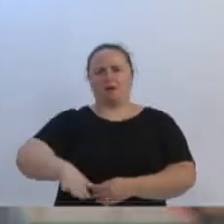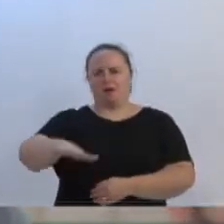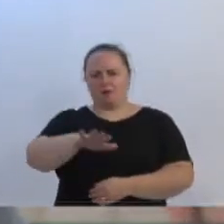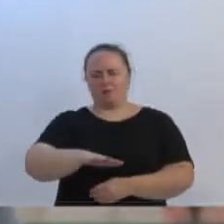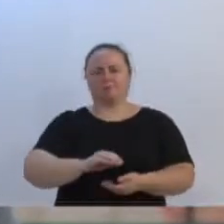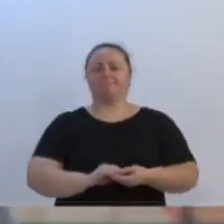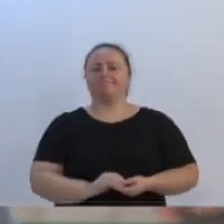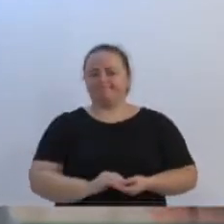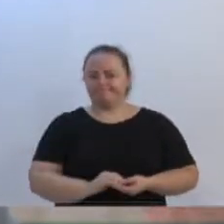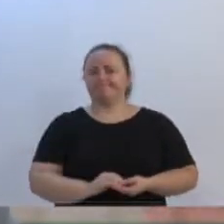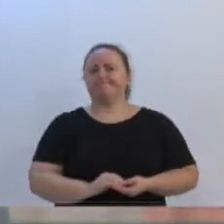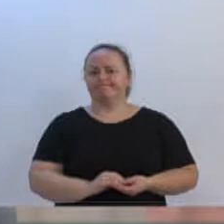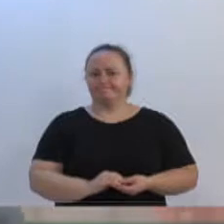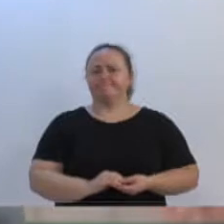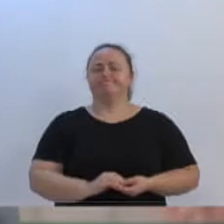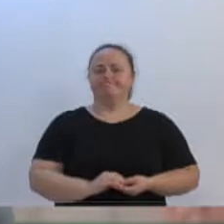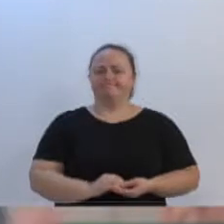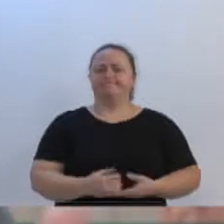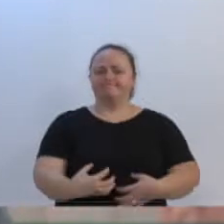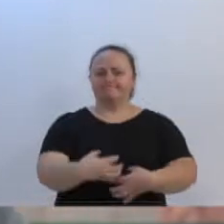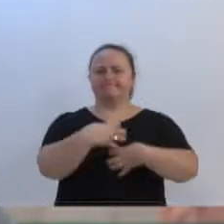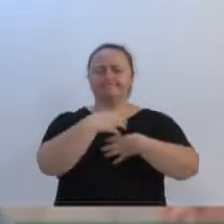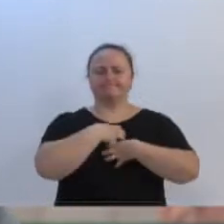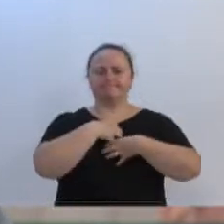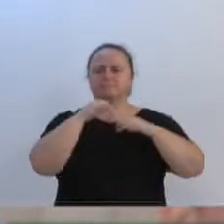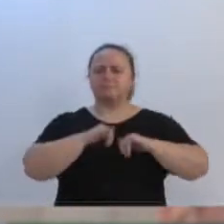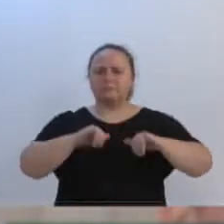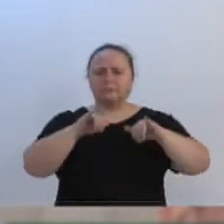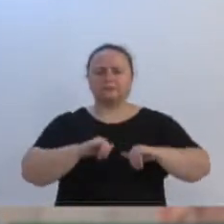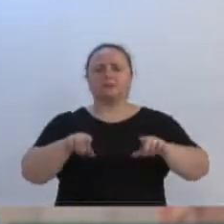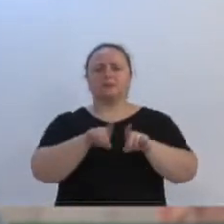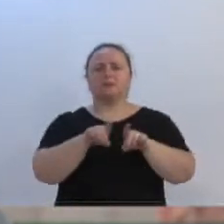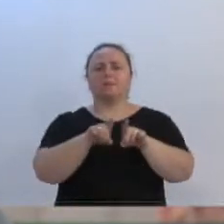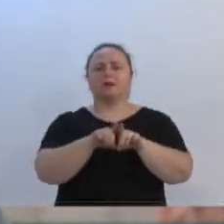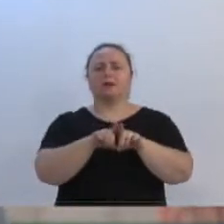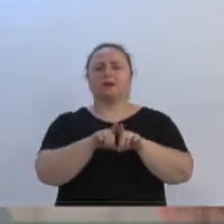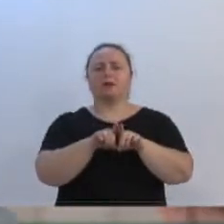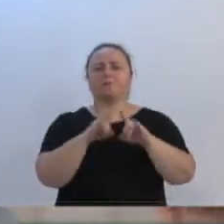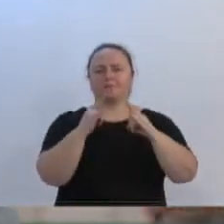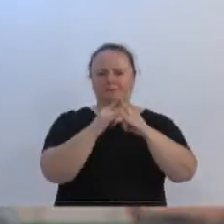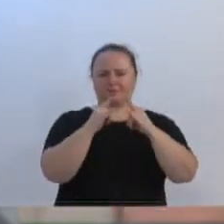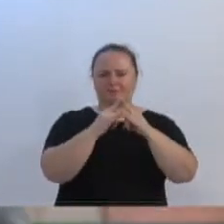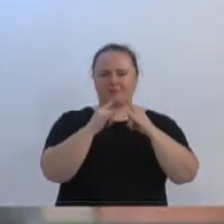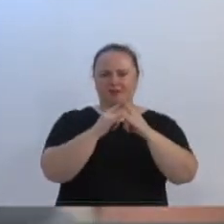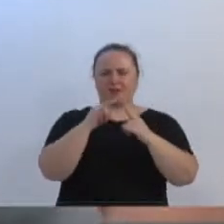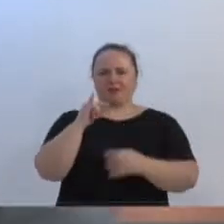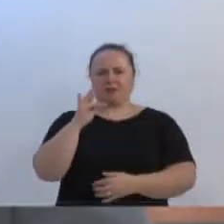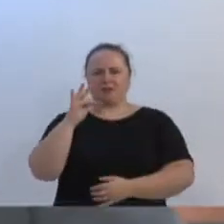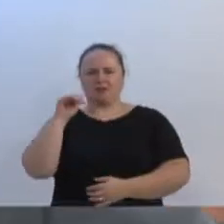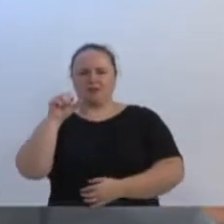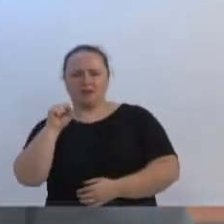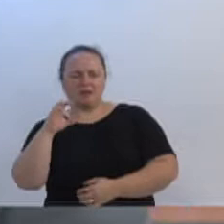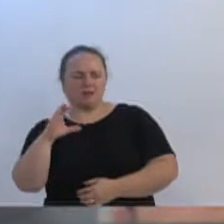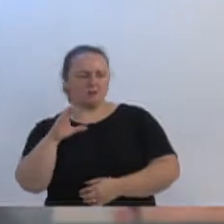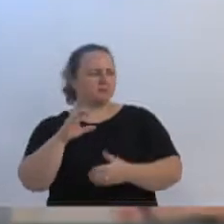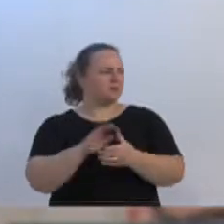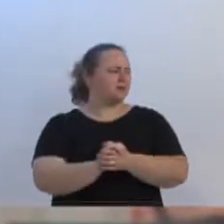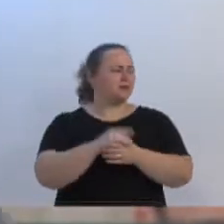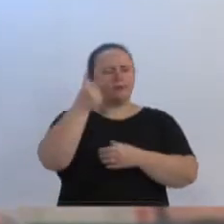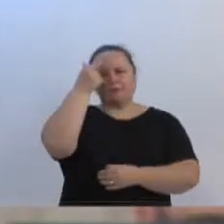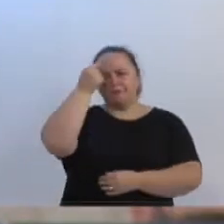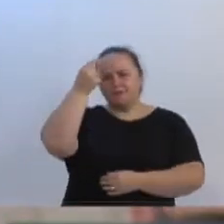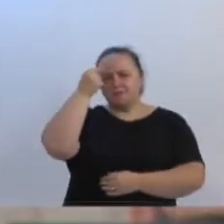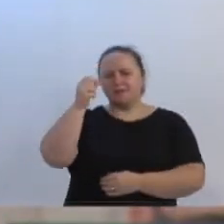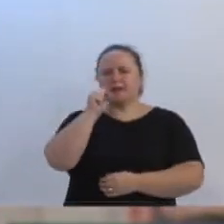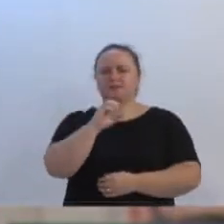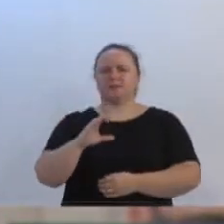terrível. As manchetes, as notícias, com risco, inclusive, aos nossos institutos federais, às universidades, do nosso estado de Santa Catarina,